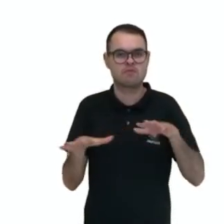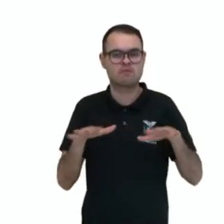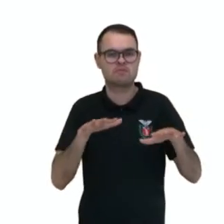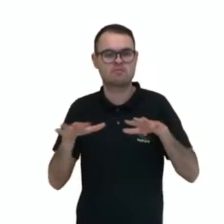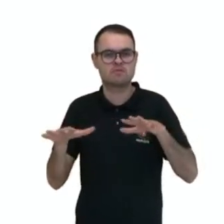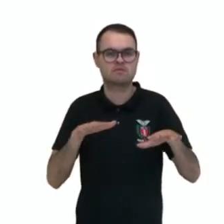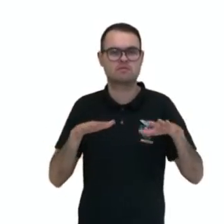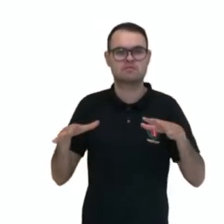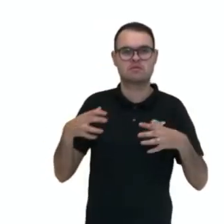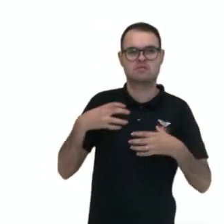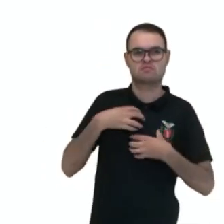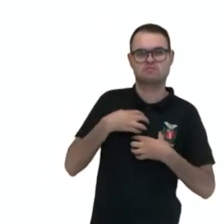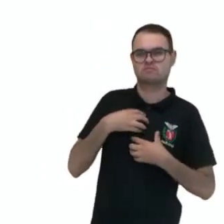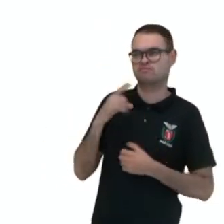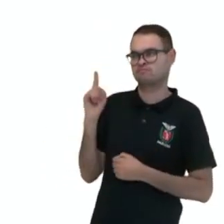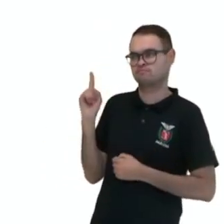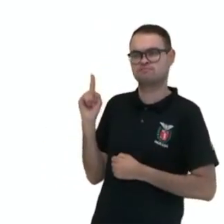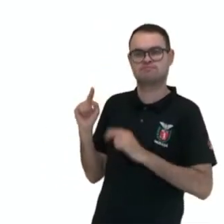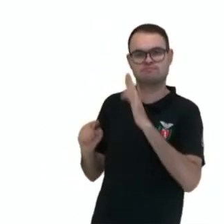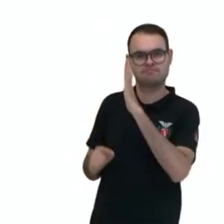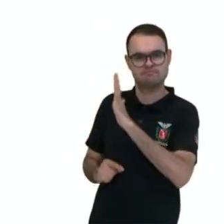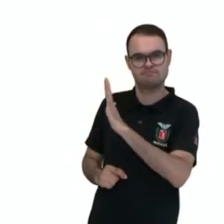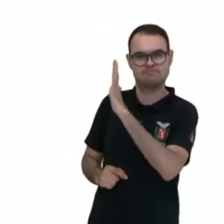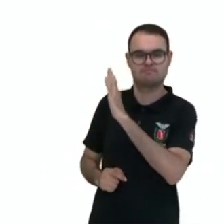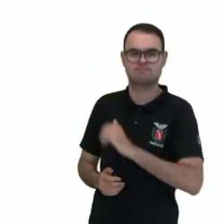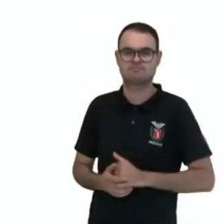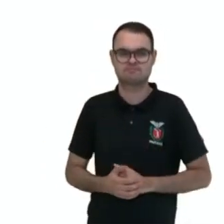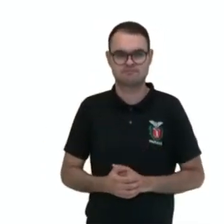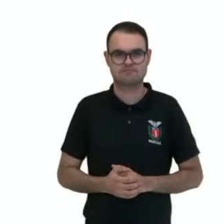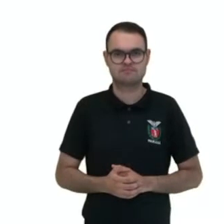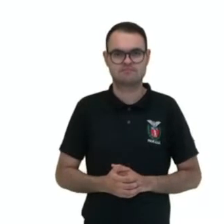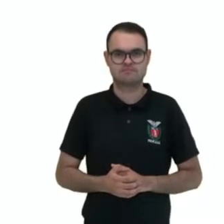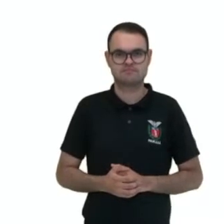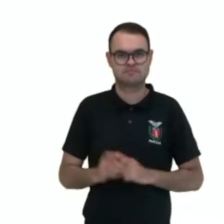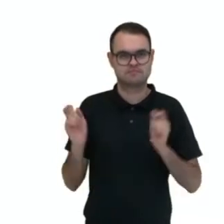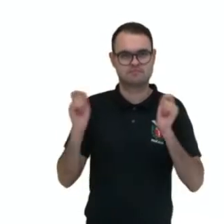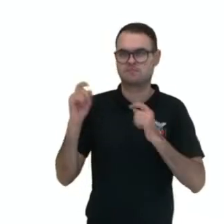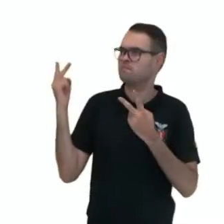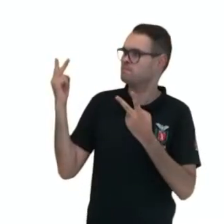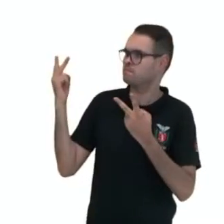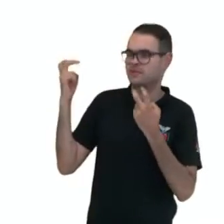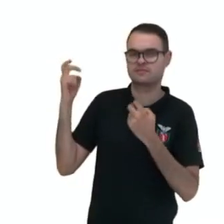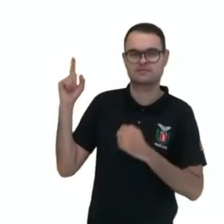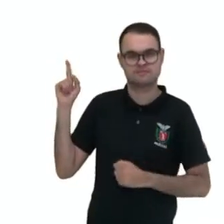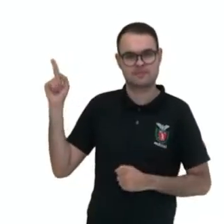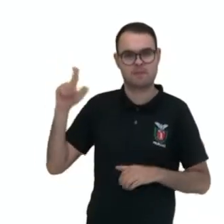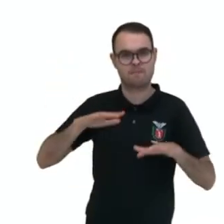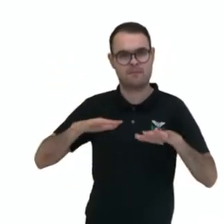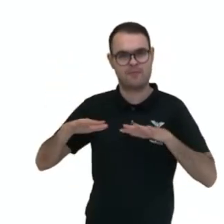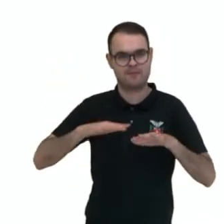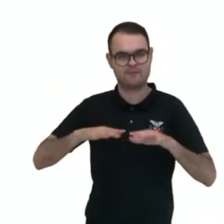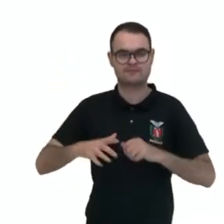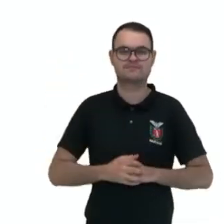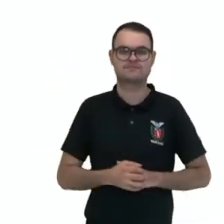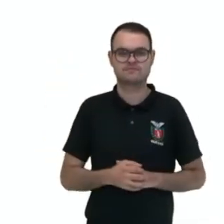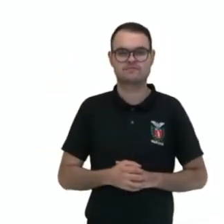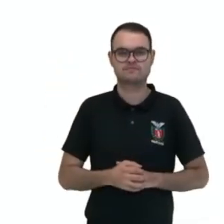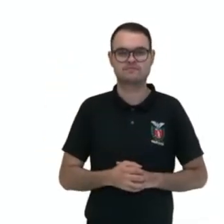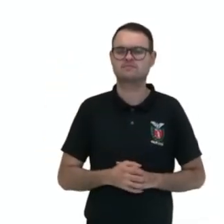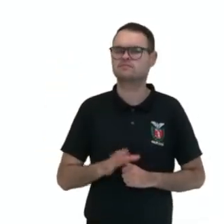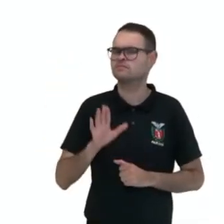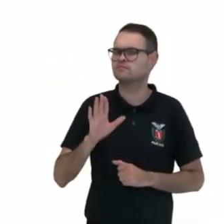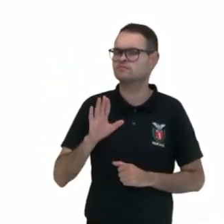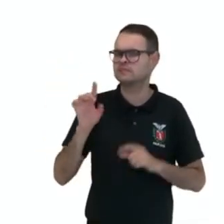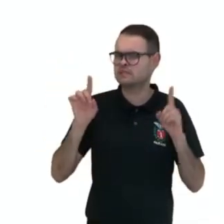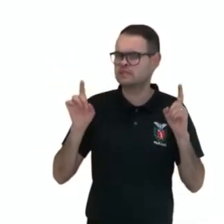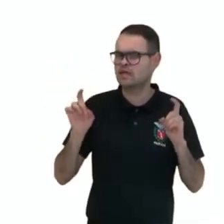pela forma ali do desenho. Então, nessa pintura a gente consegue perceber a movimentação. Mas será